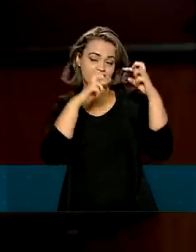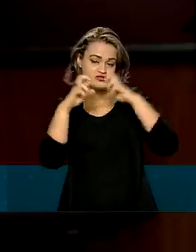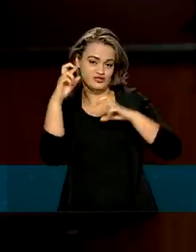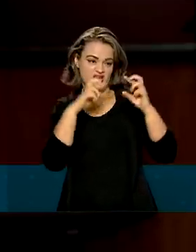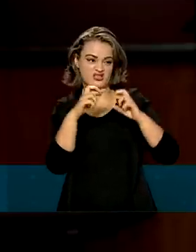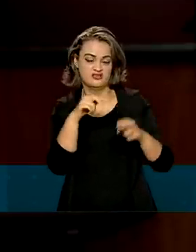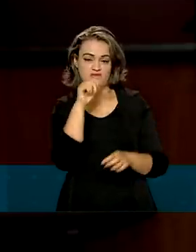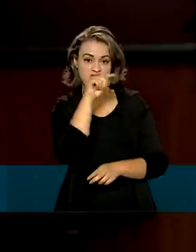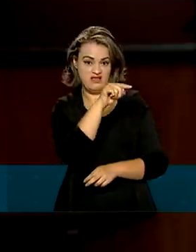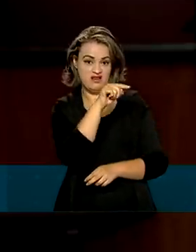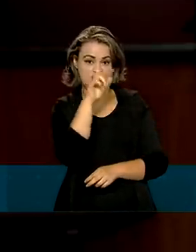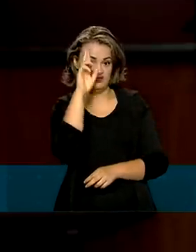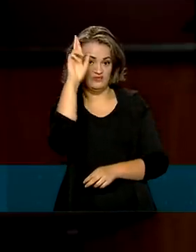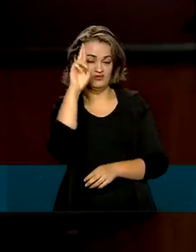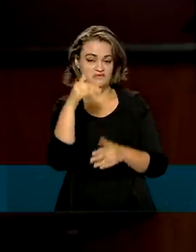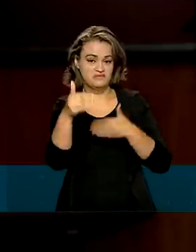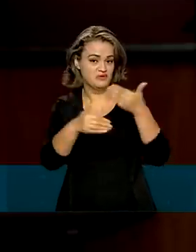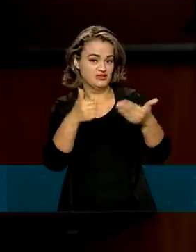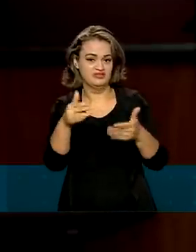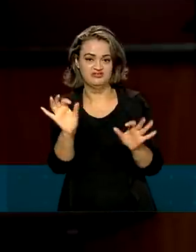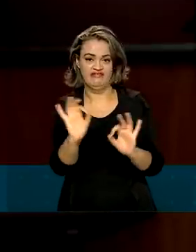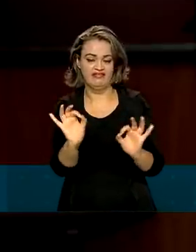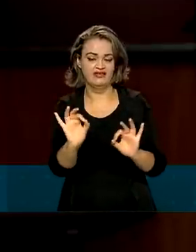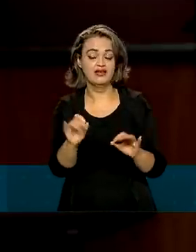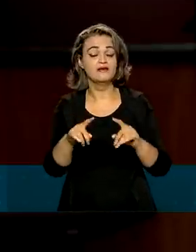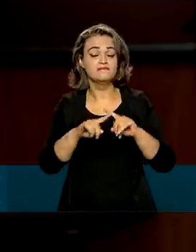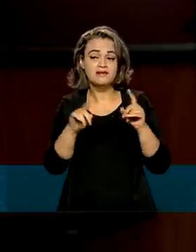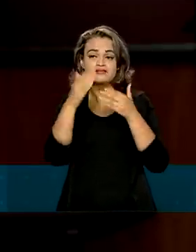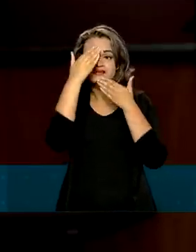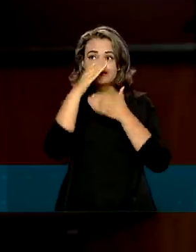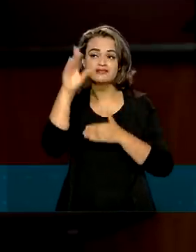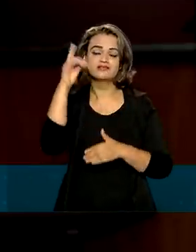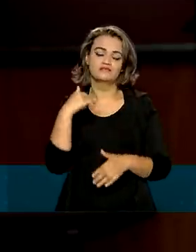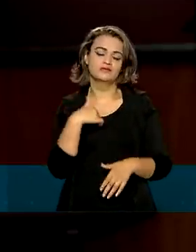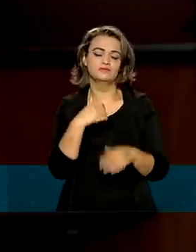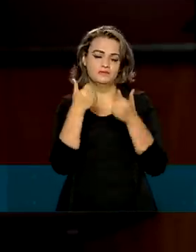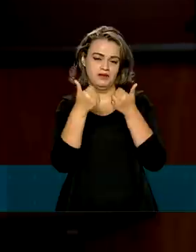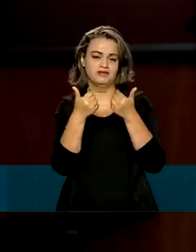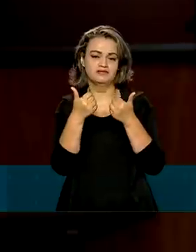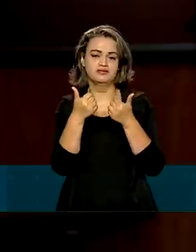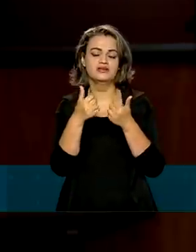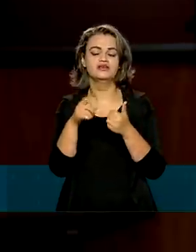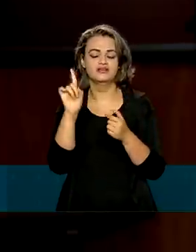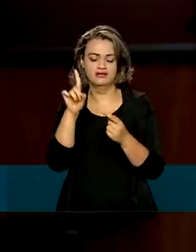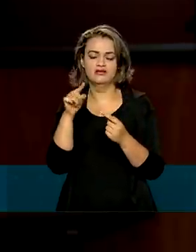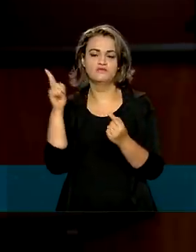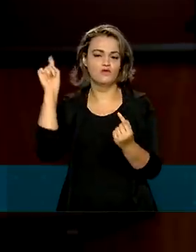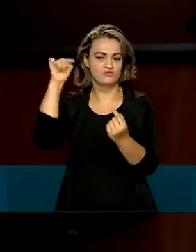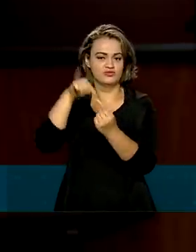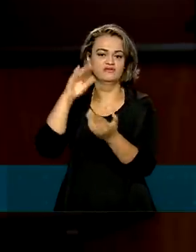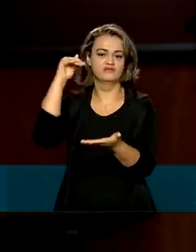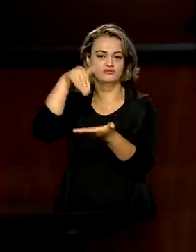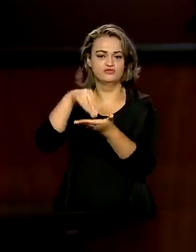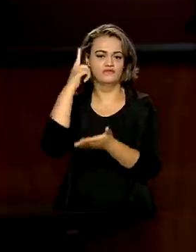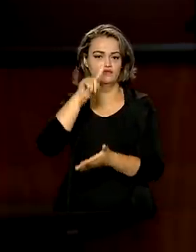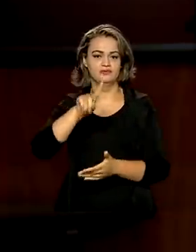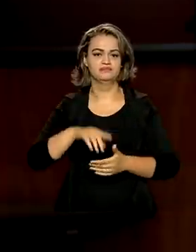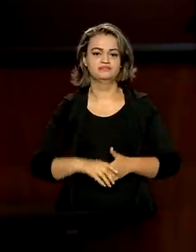não avançam. Mas, graças a Deus, eu estou bem e, se Deus quiser, vou cumprir essa missão até o último dia.